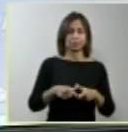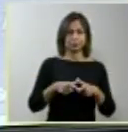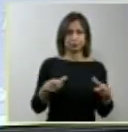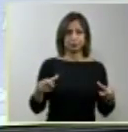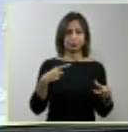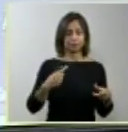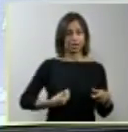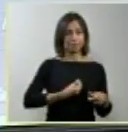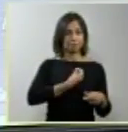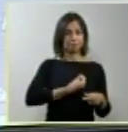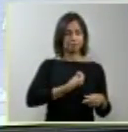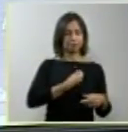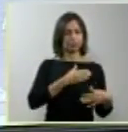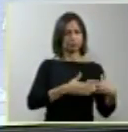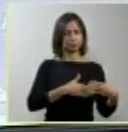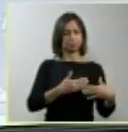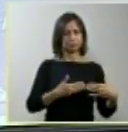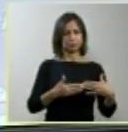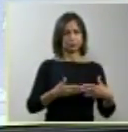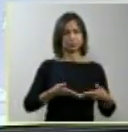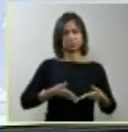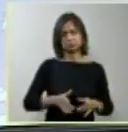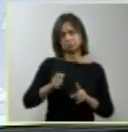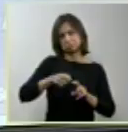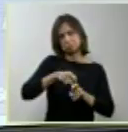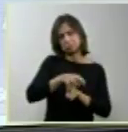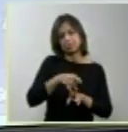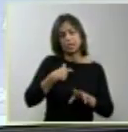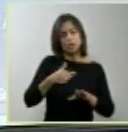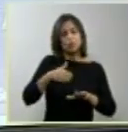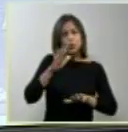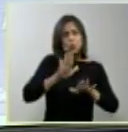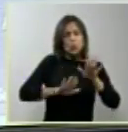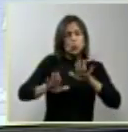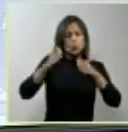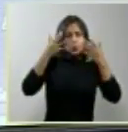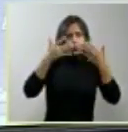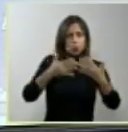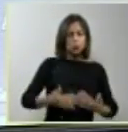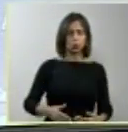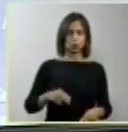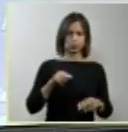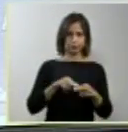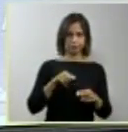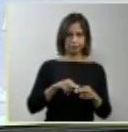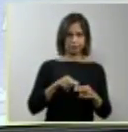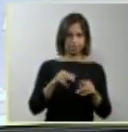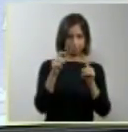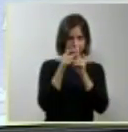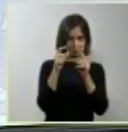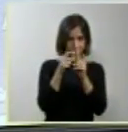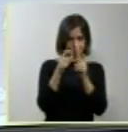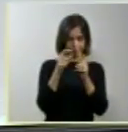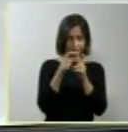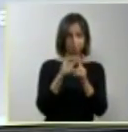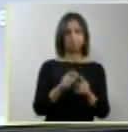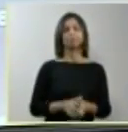sobrevida. E eu serei muito cuidadoso na utilização dos termos.